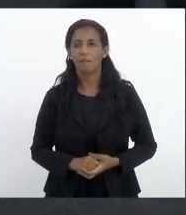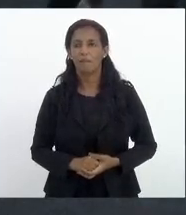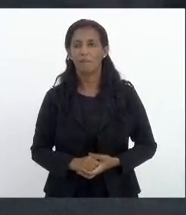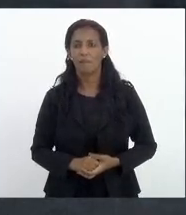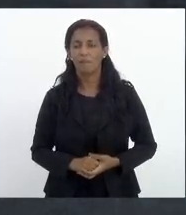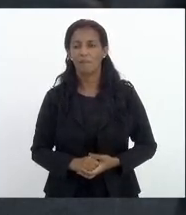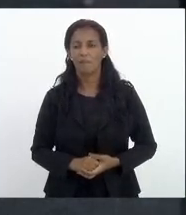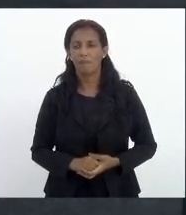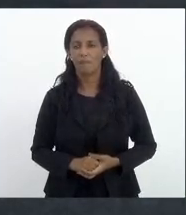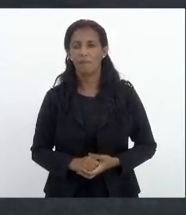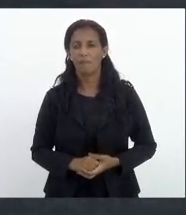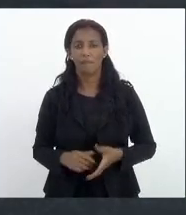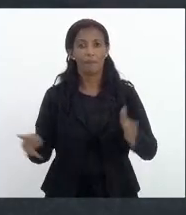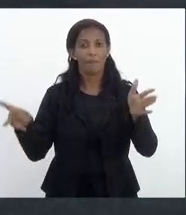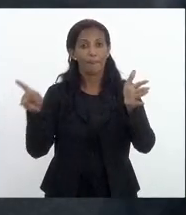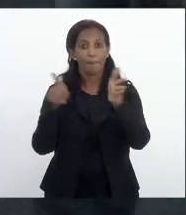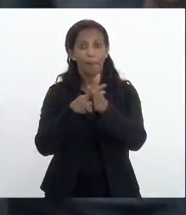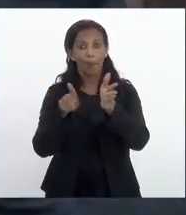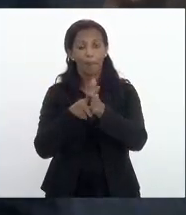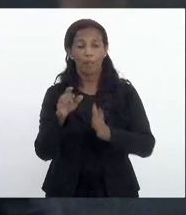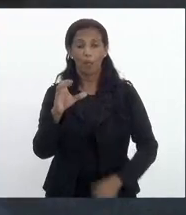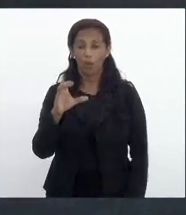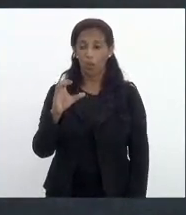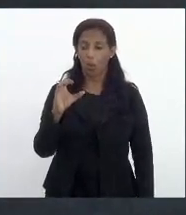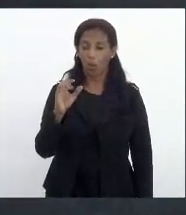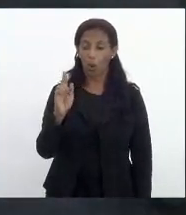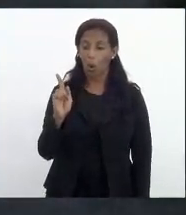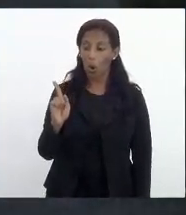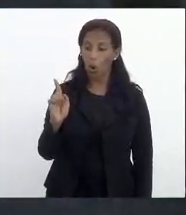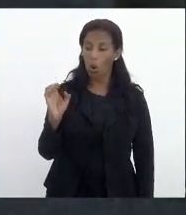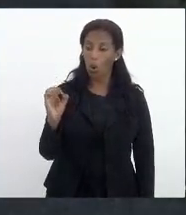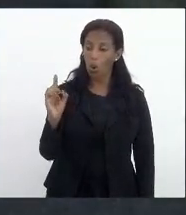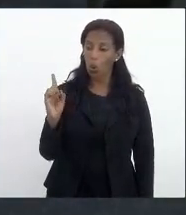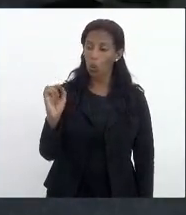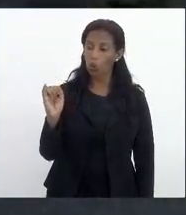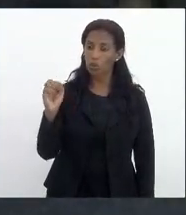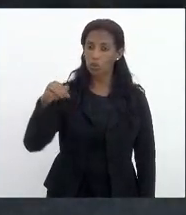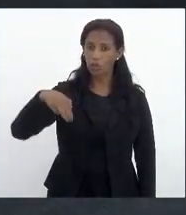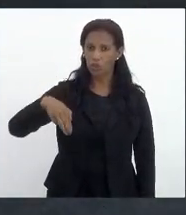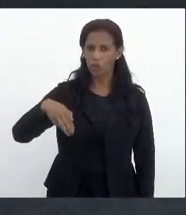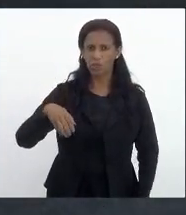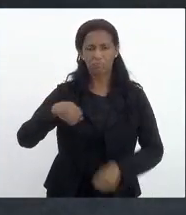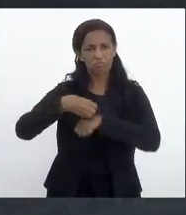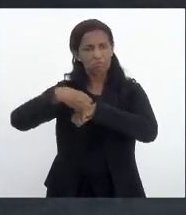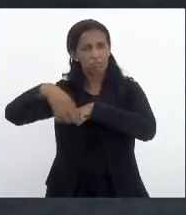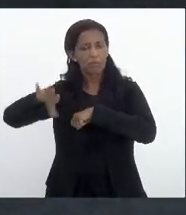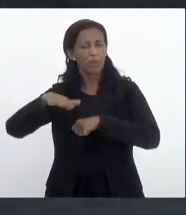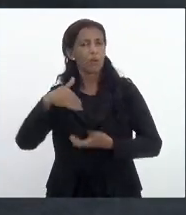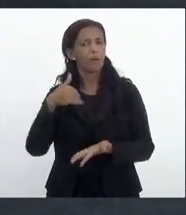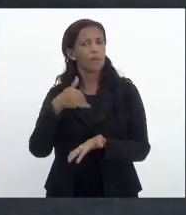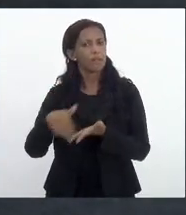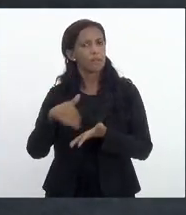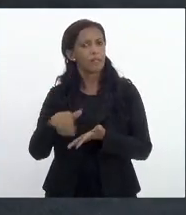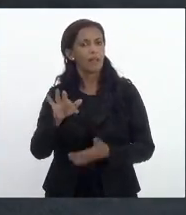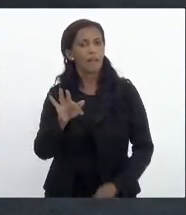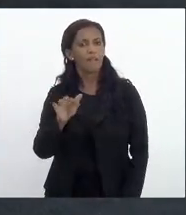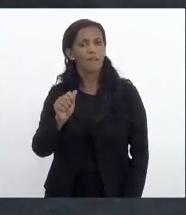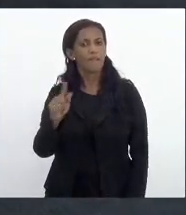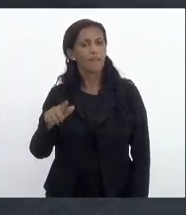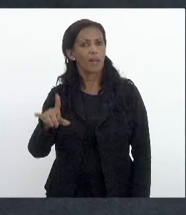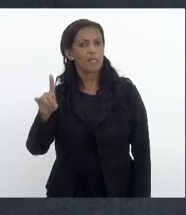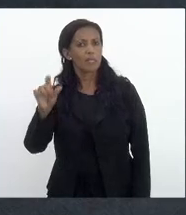a própria Codim encaminhou a secretaria de fazenda